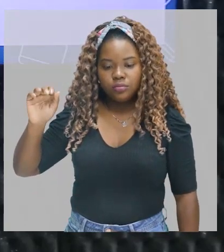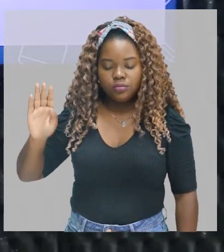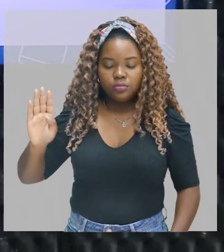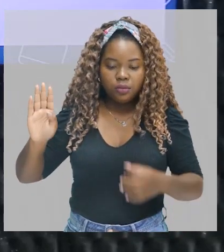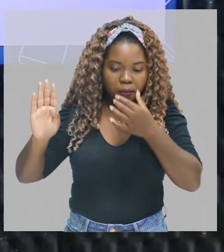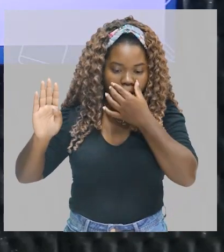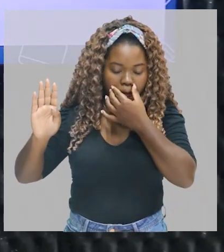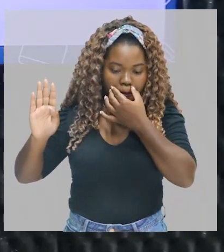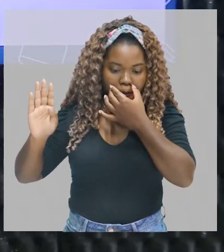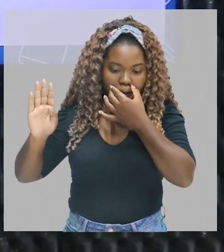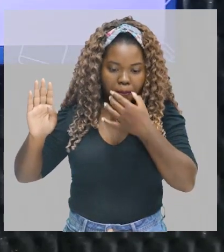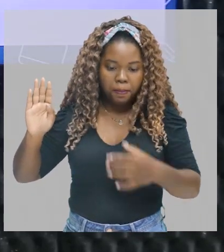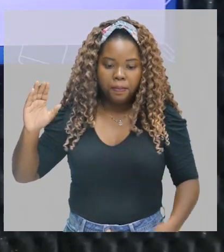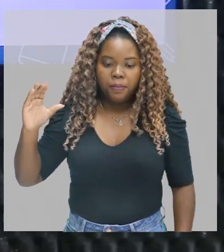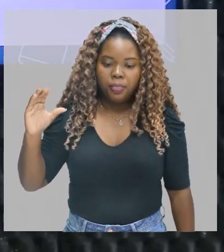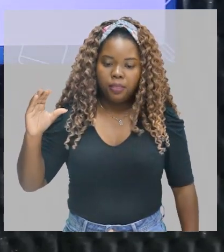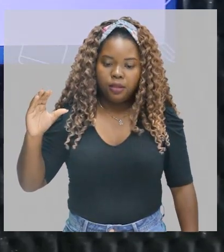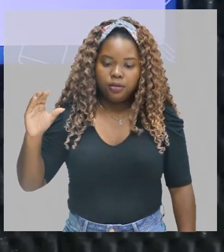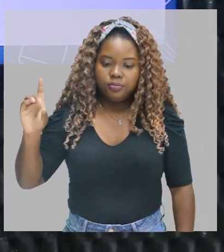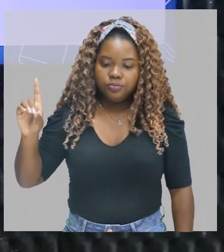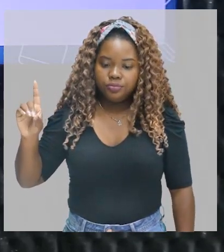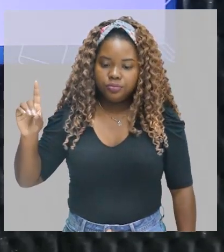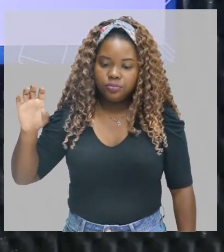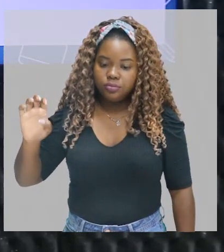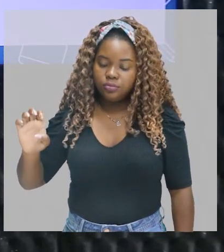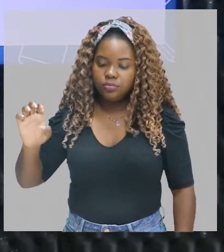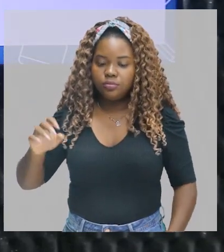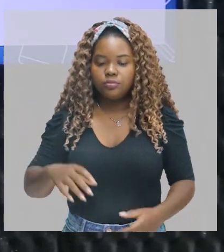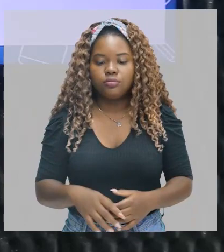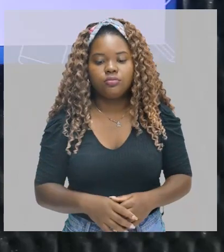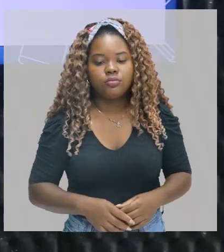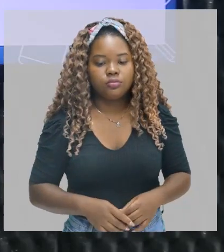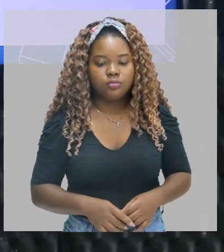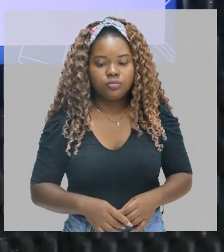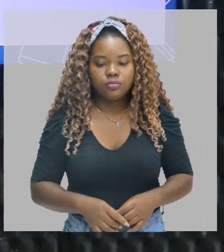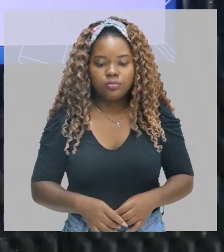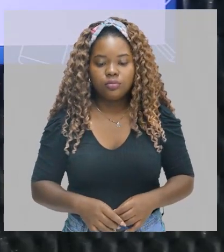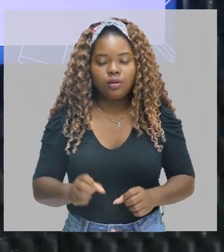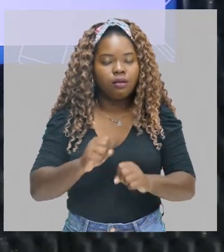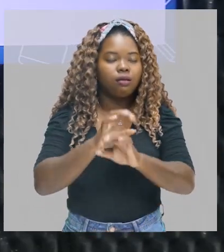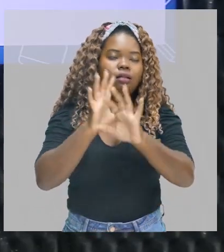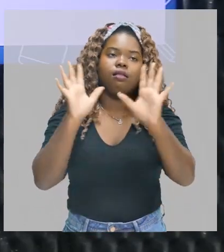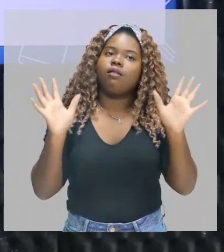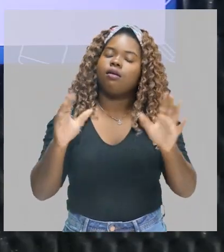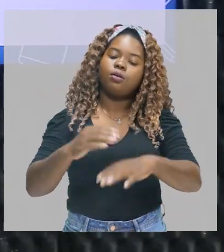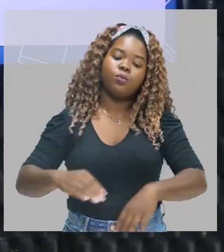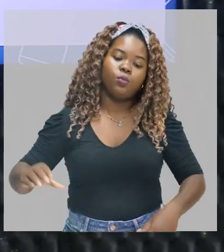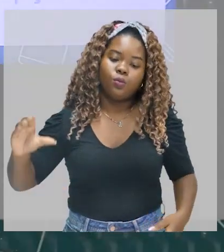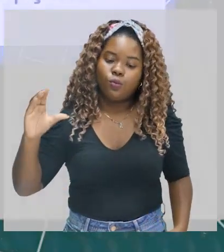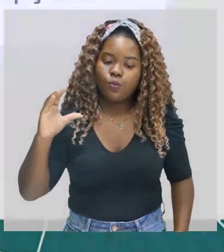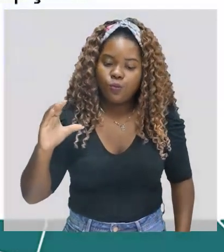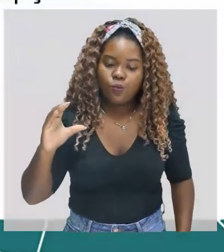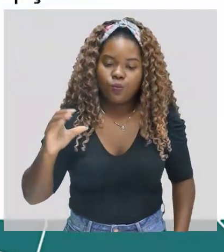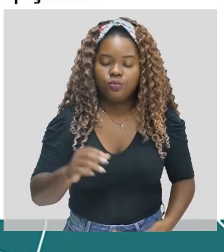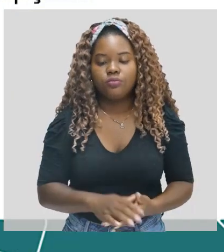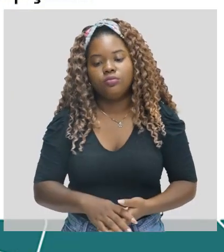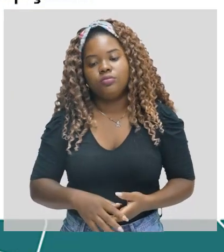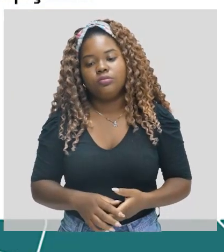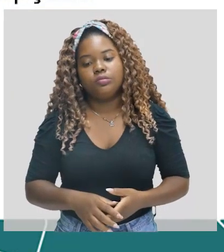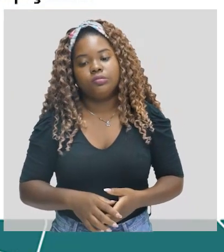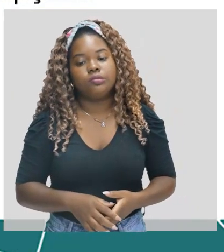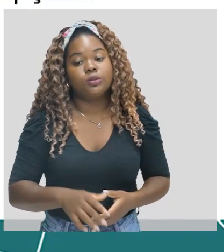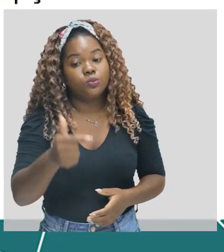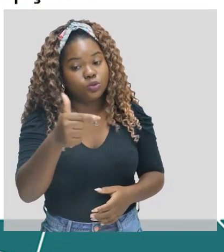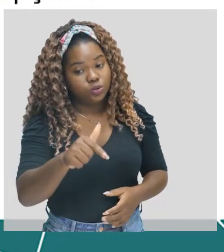dos arcádicos, dos românticos, dos simbolistas, dos parnasianos. Claro, dos românticos. Então, mais uma